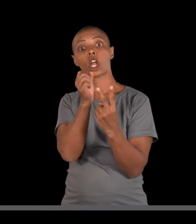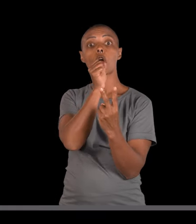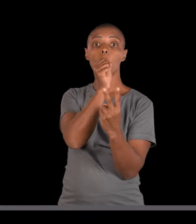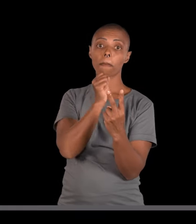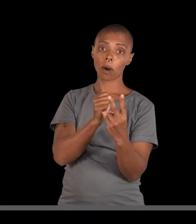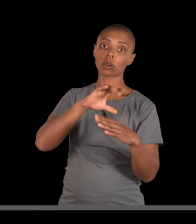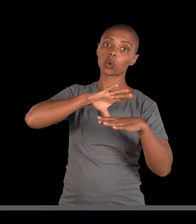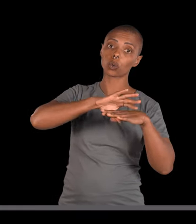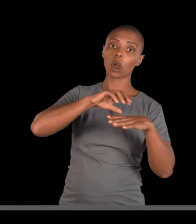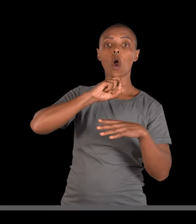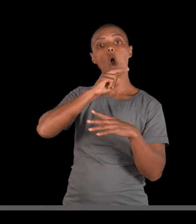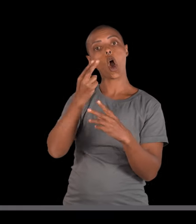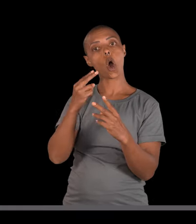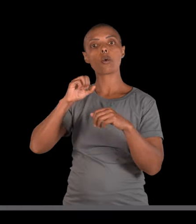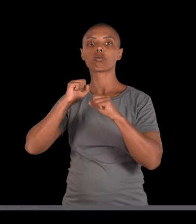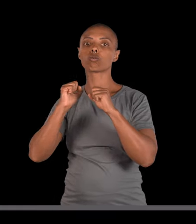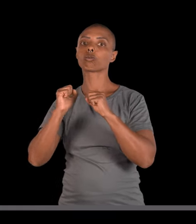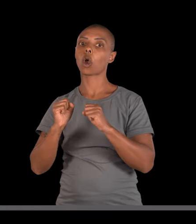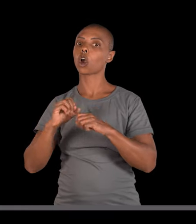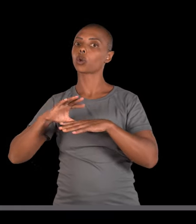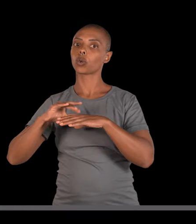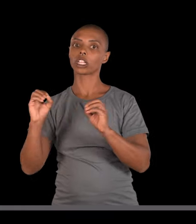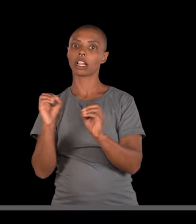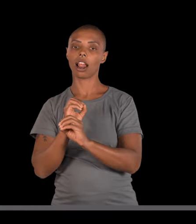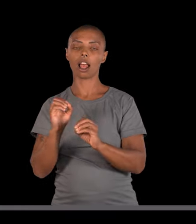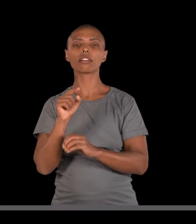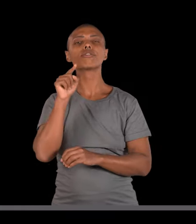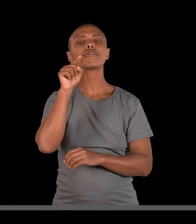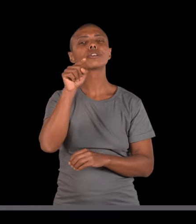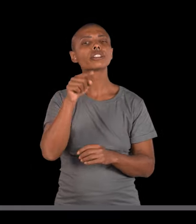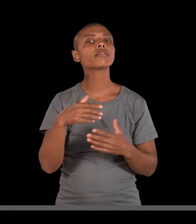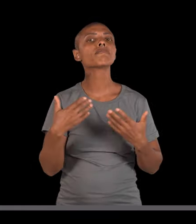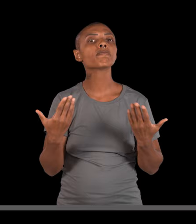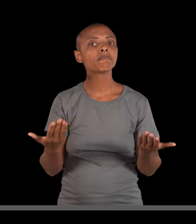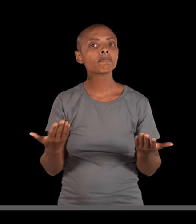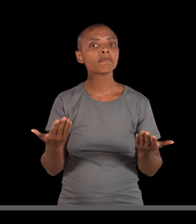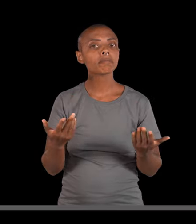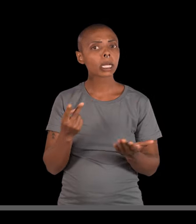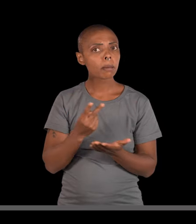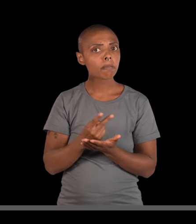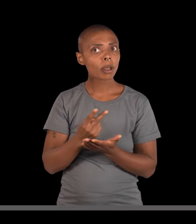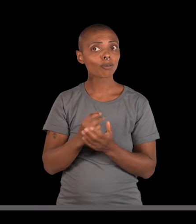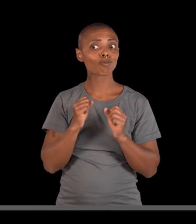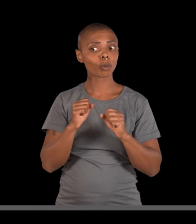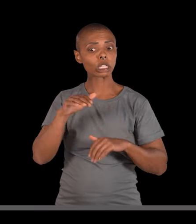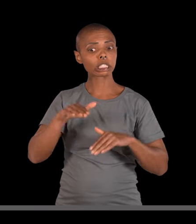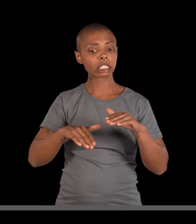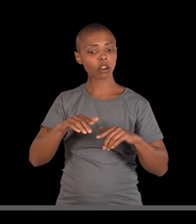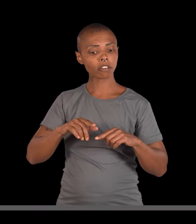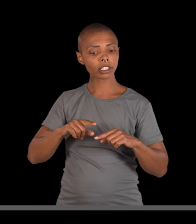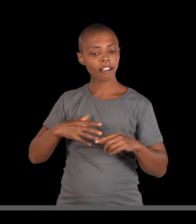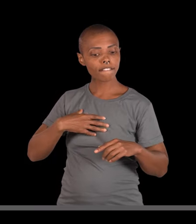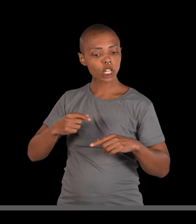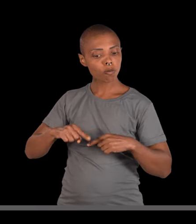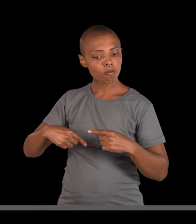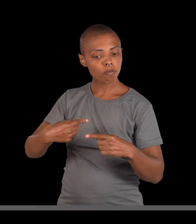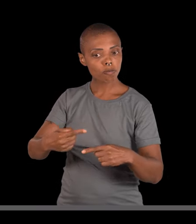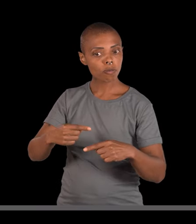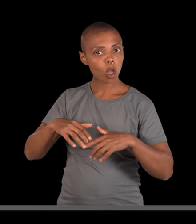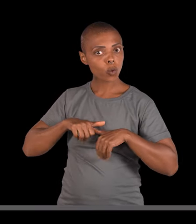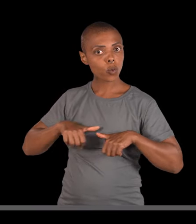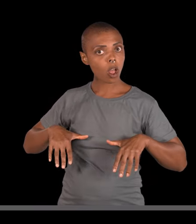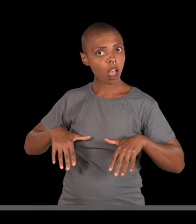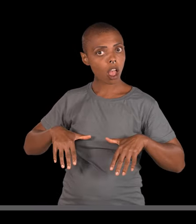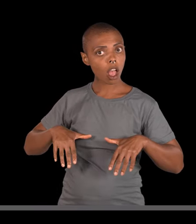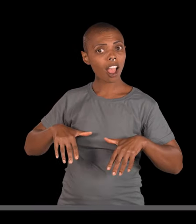de chance de ter filhos com fibrose cística. Na sua situação, você mesmo